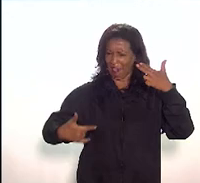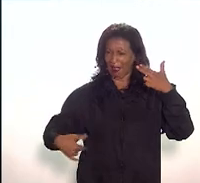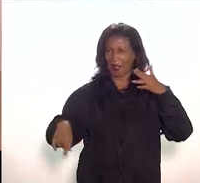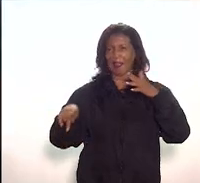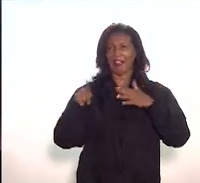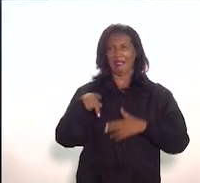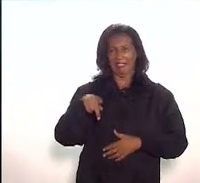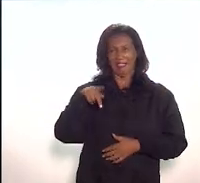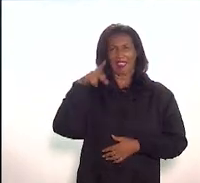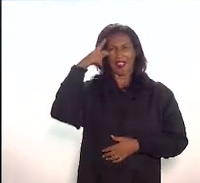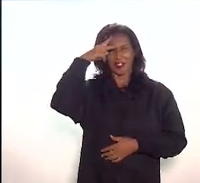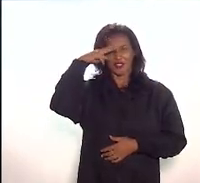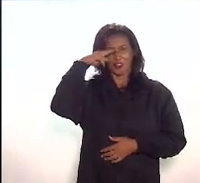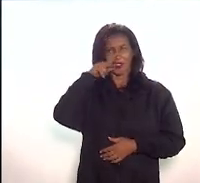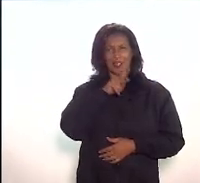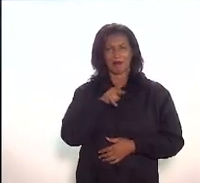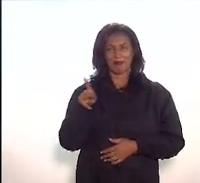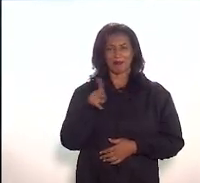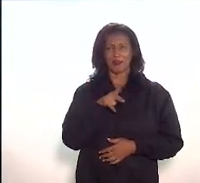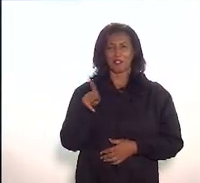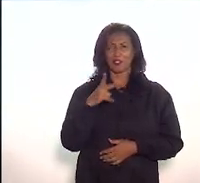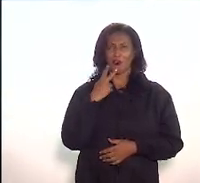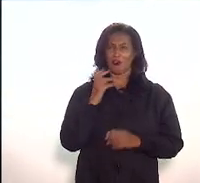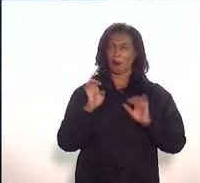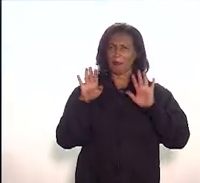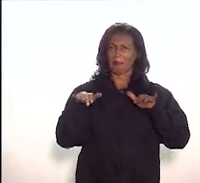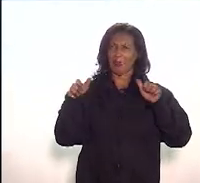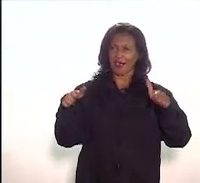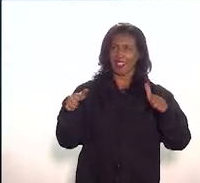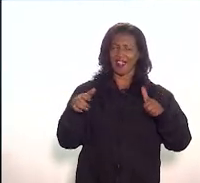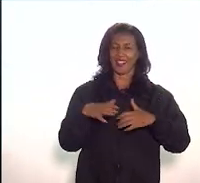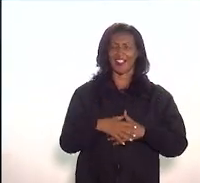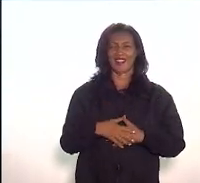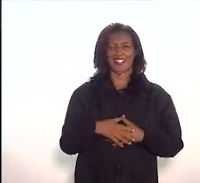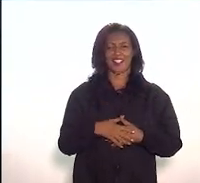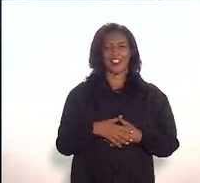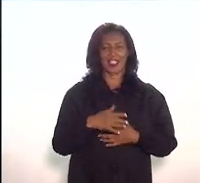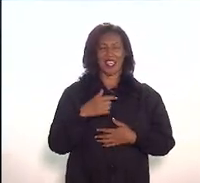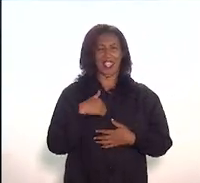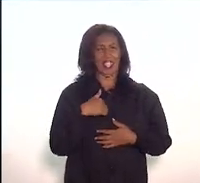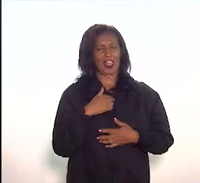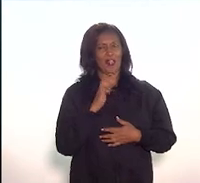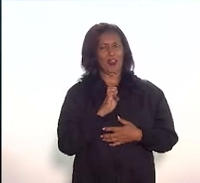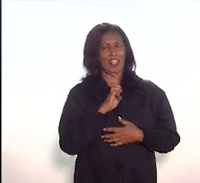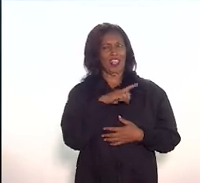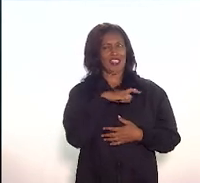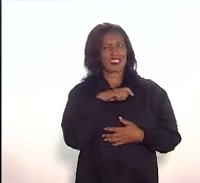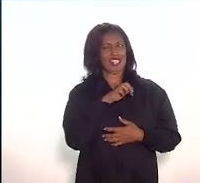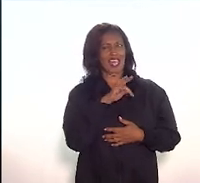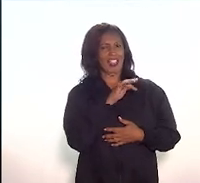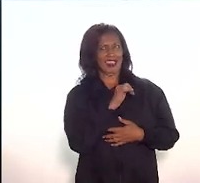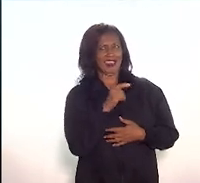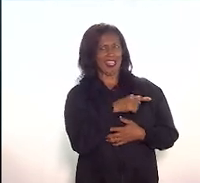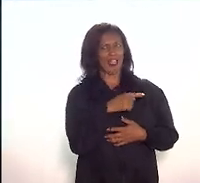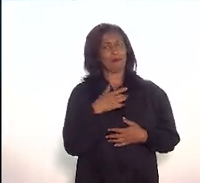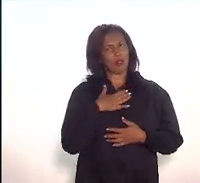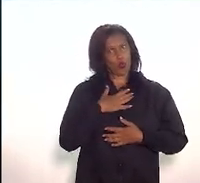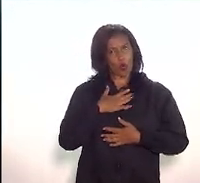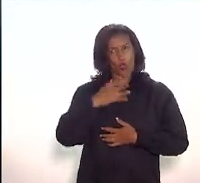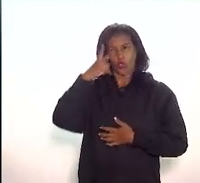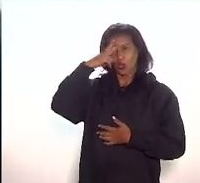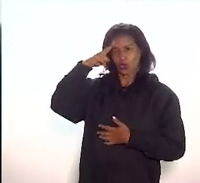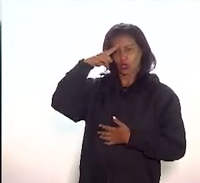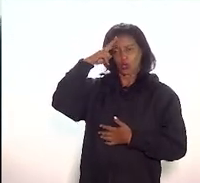falou muito bem sobre a história. Eu sou da área exata, Douglas, mas sempre gostei muito de história.